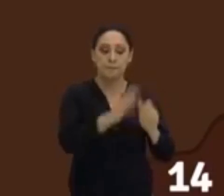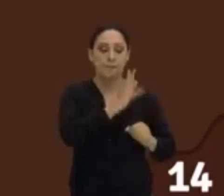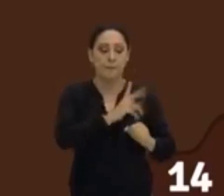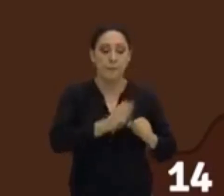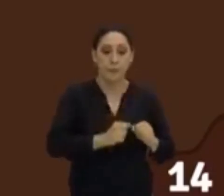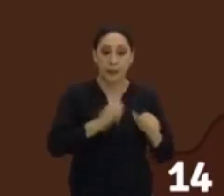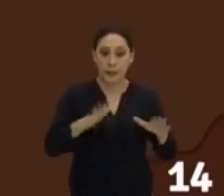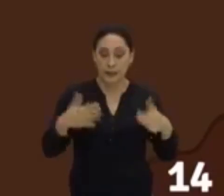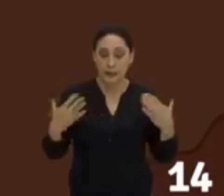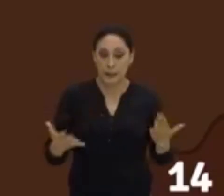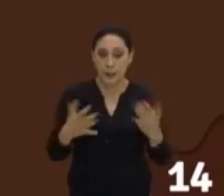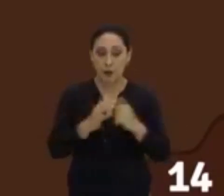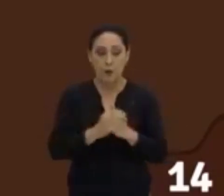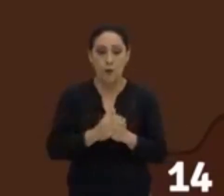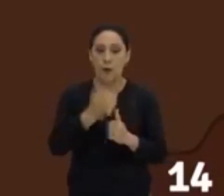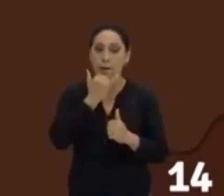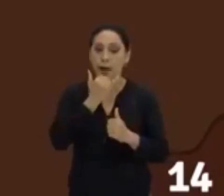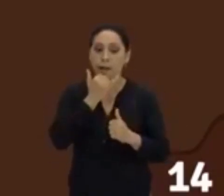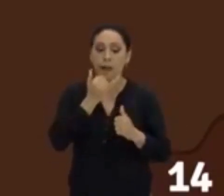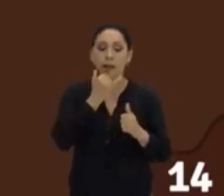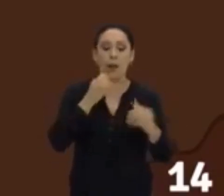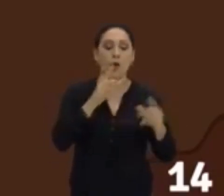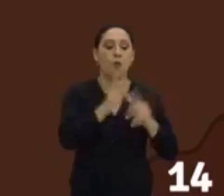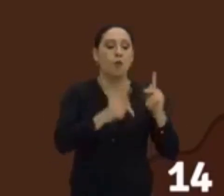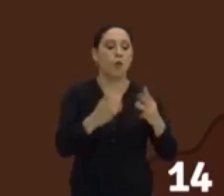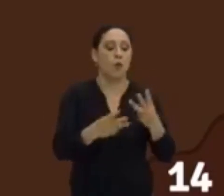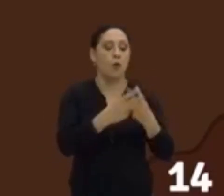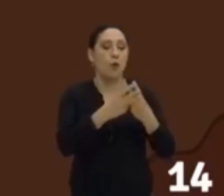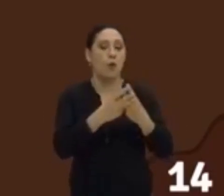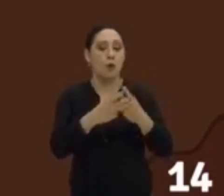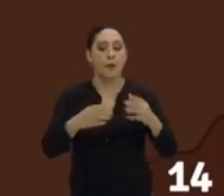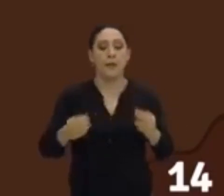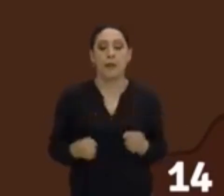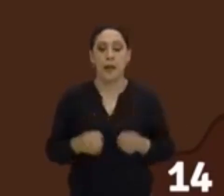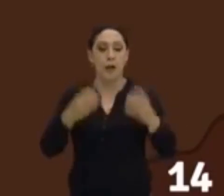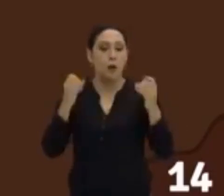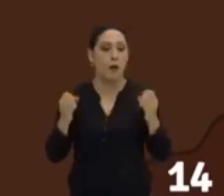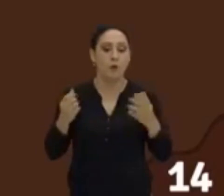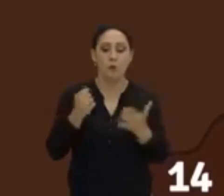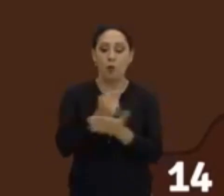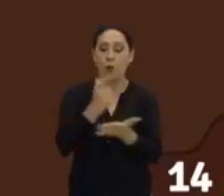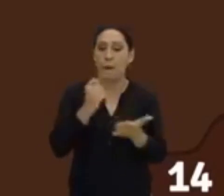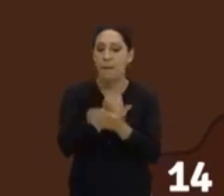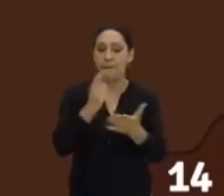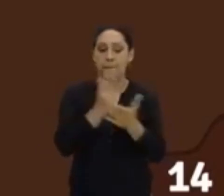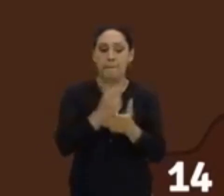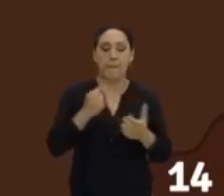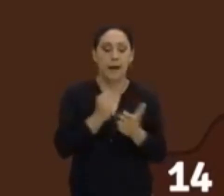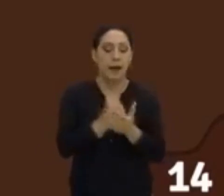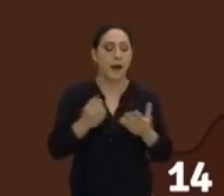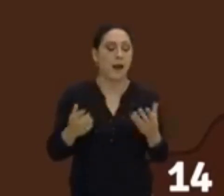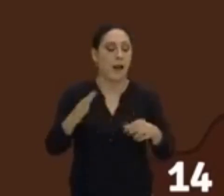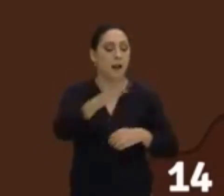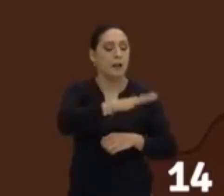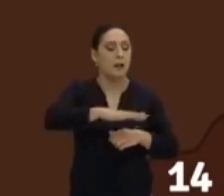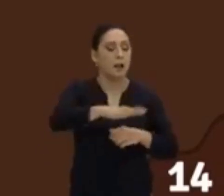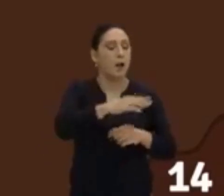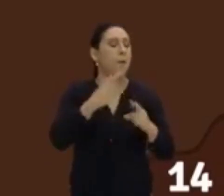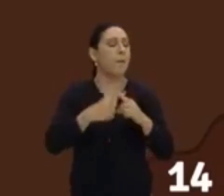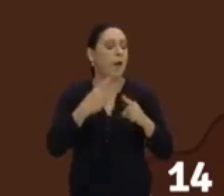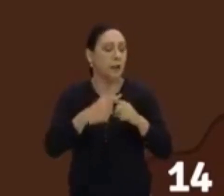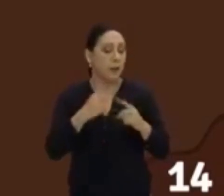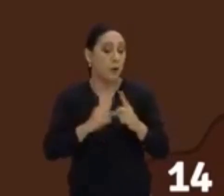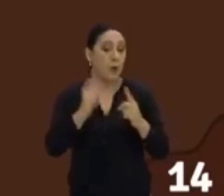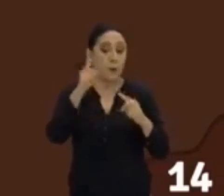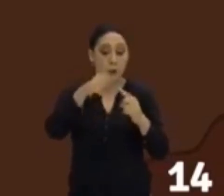palestinos, perdão, os judeus, começaram a comprar terras. Por que começaram a comprar terras? Porque o